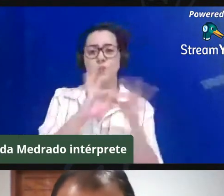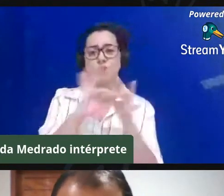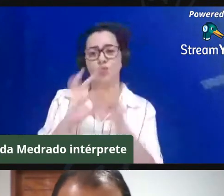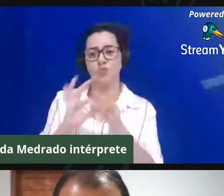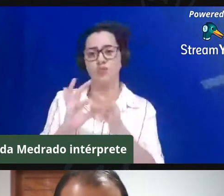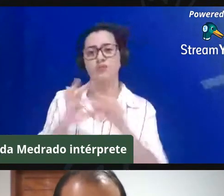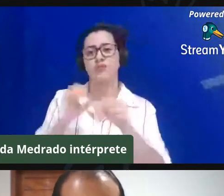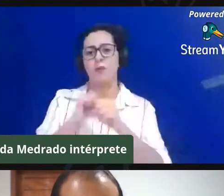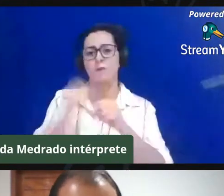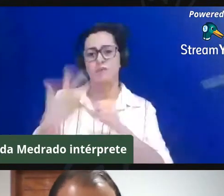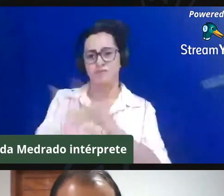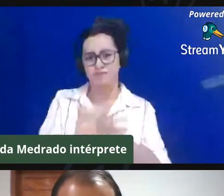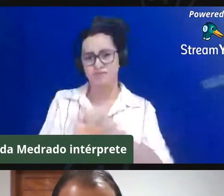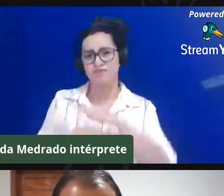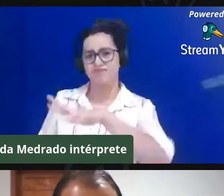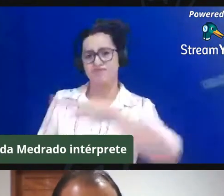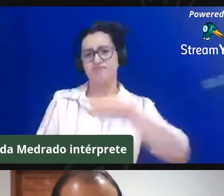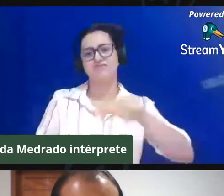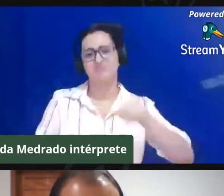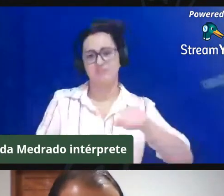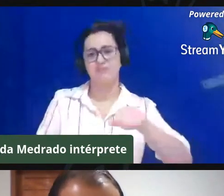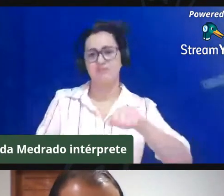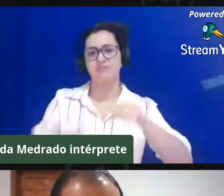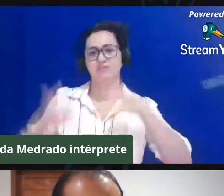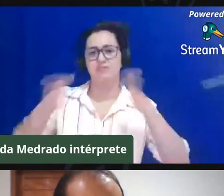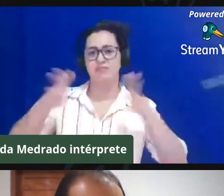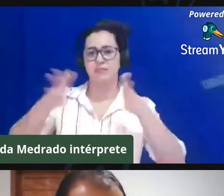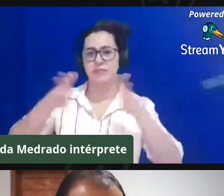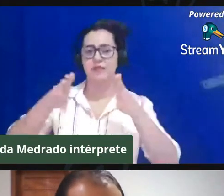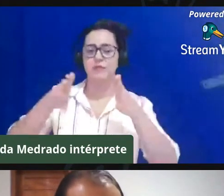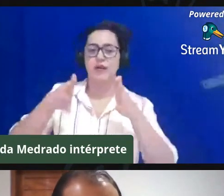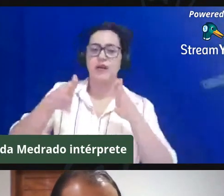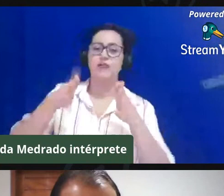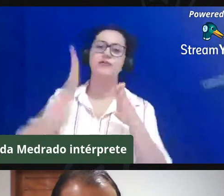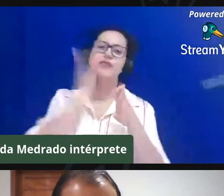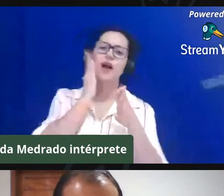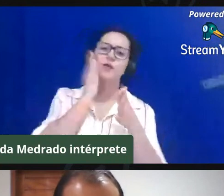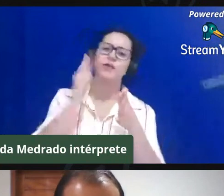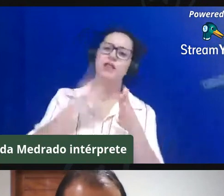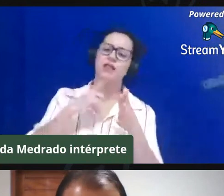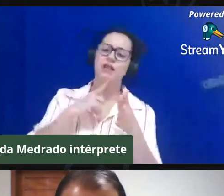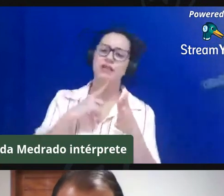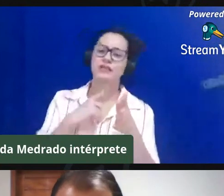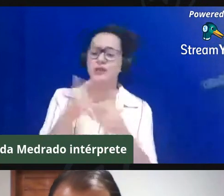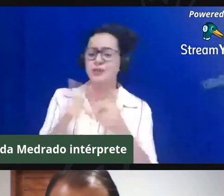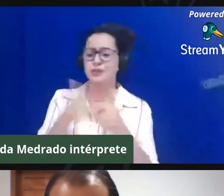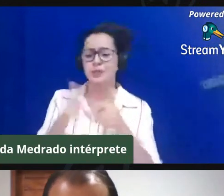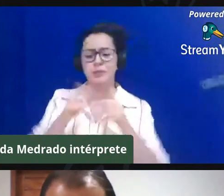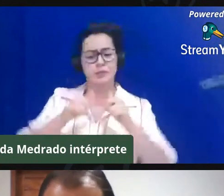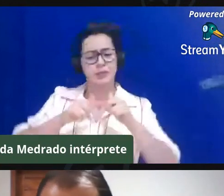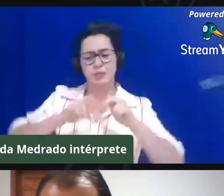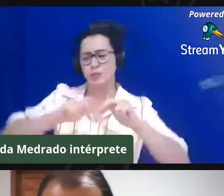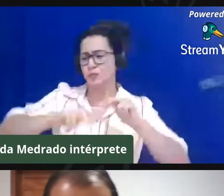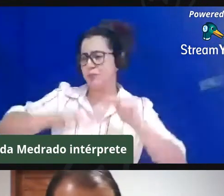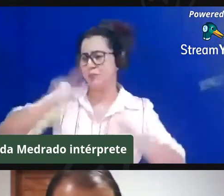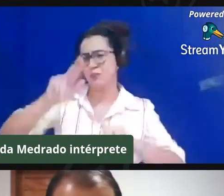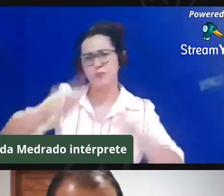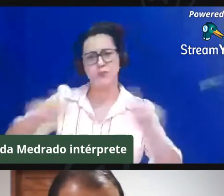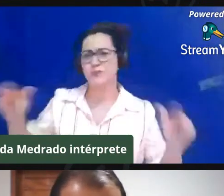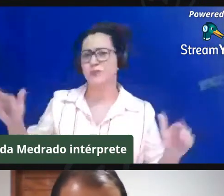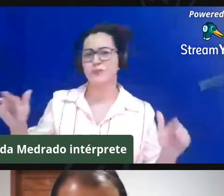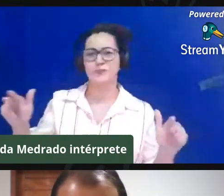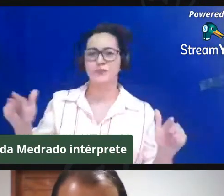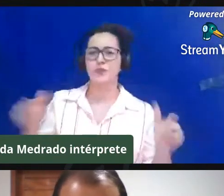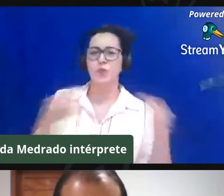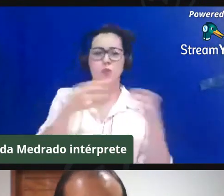nós sabemos um rebatimento que tem consequências desiguais sobre os grupos, os diferentes